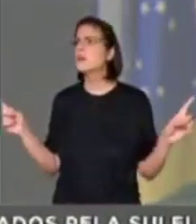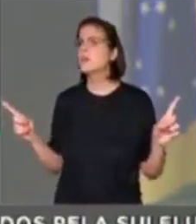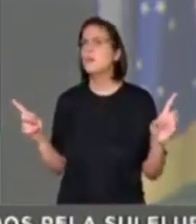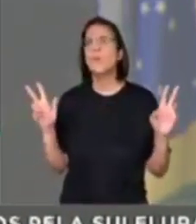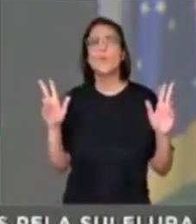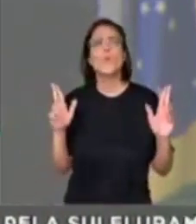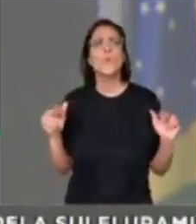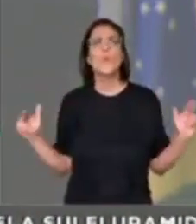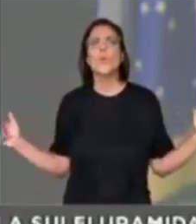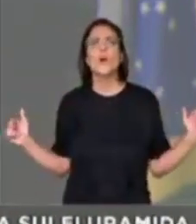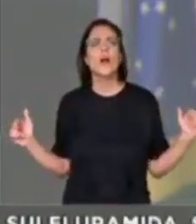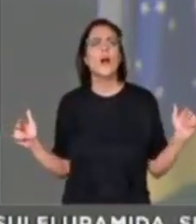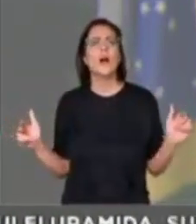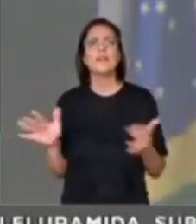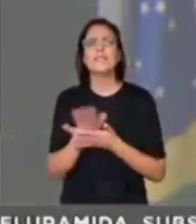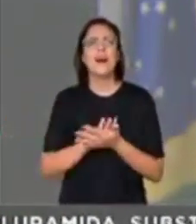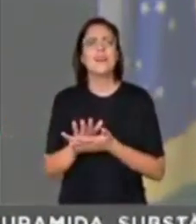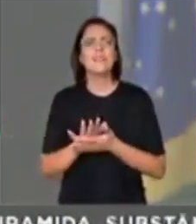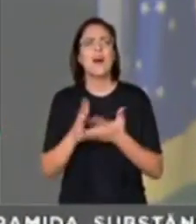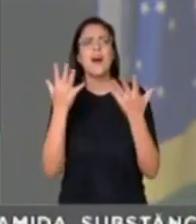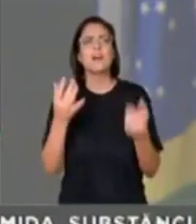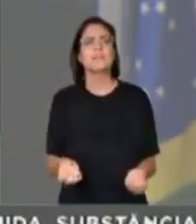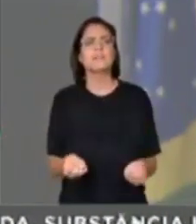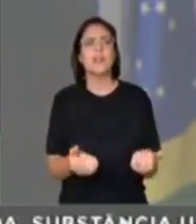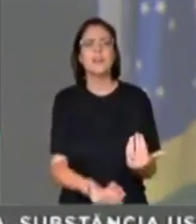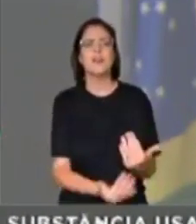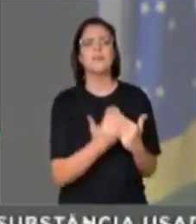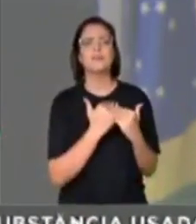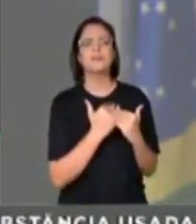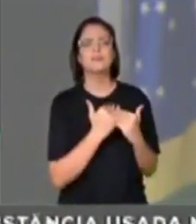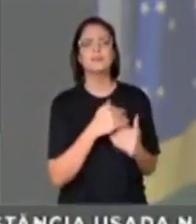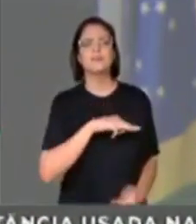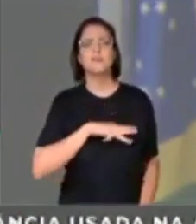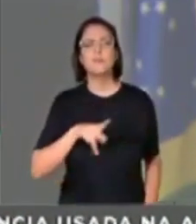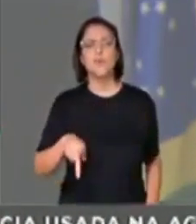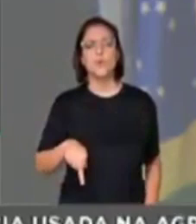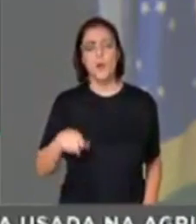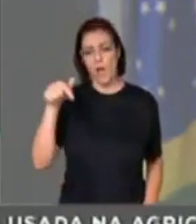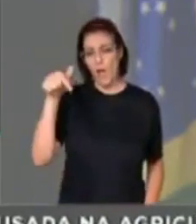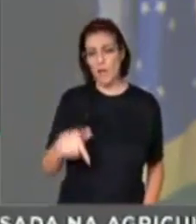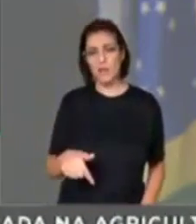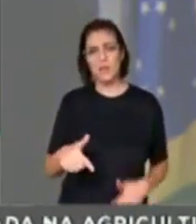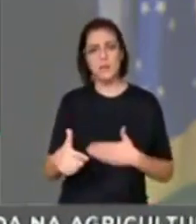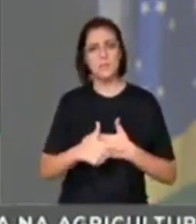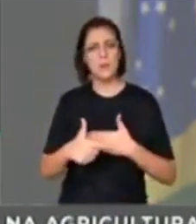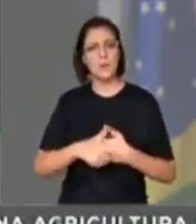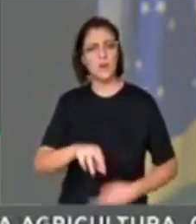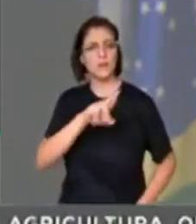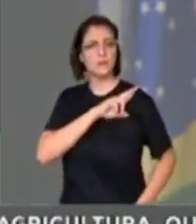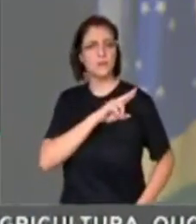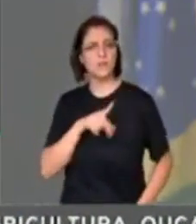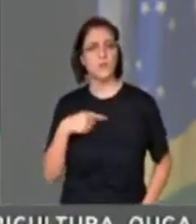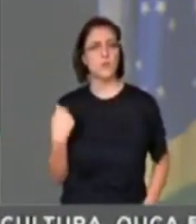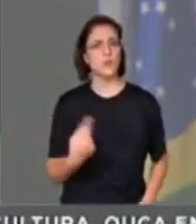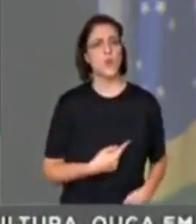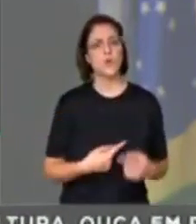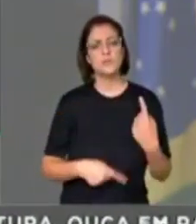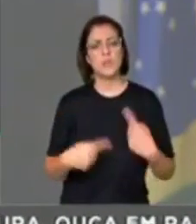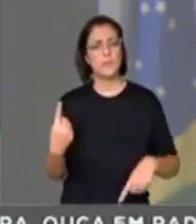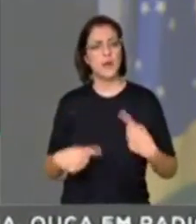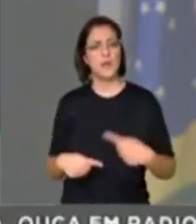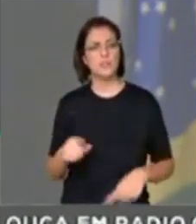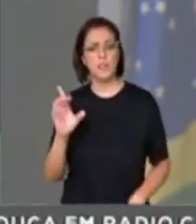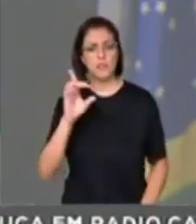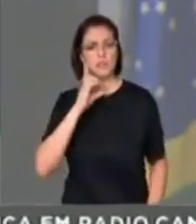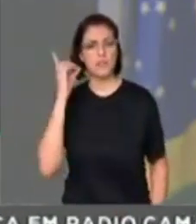atropelada pelo Ministério Público Federal. Quem legisla, quem debate o mérito da reforma previdenciária são